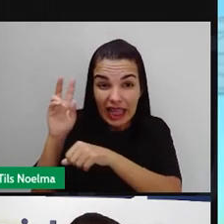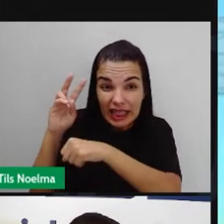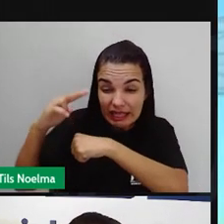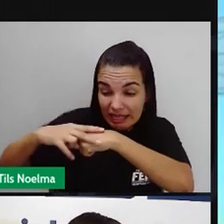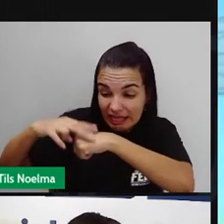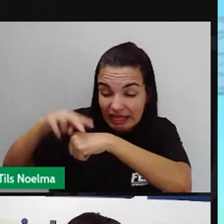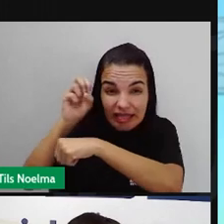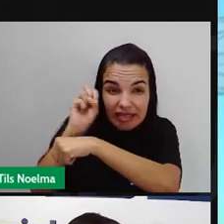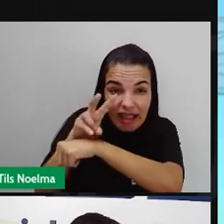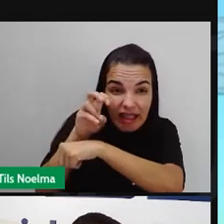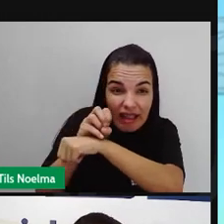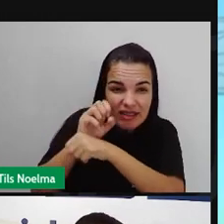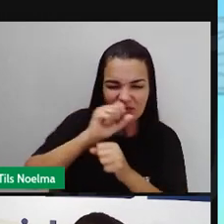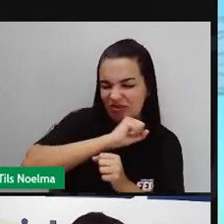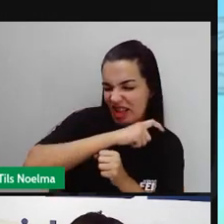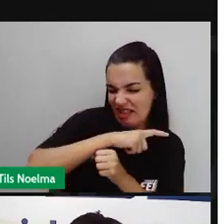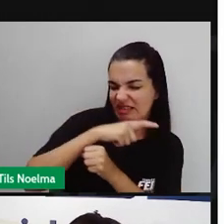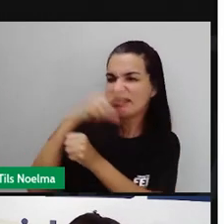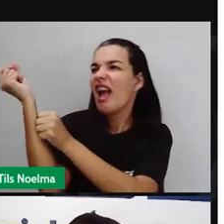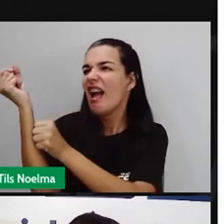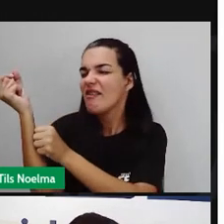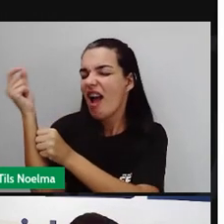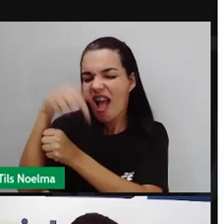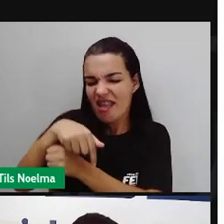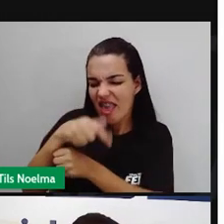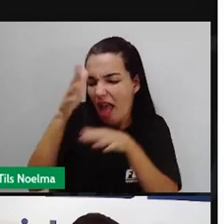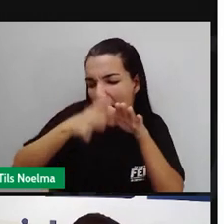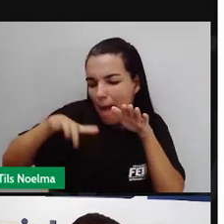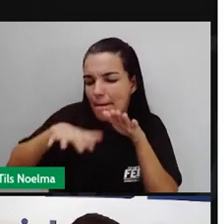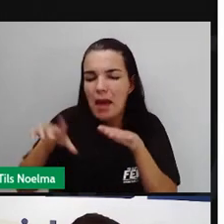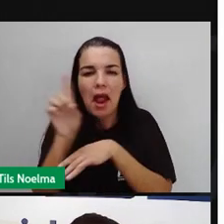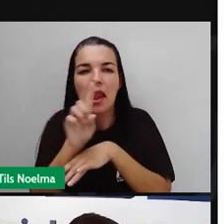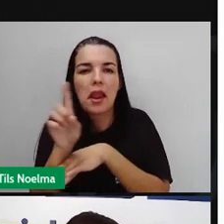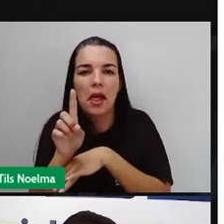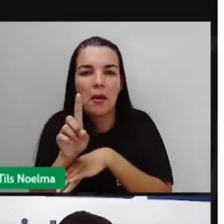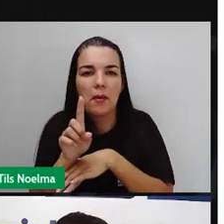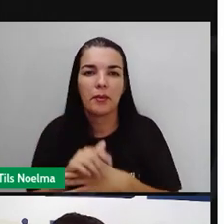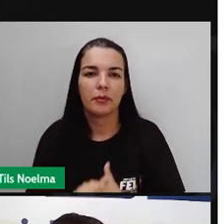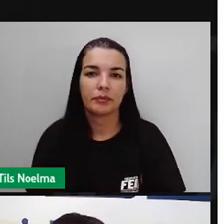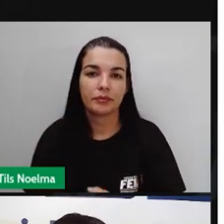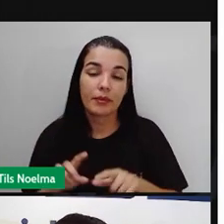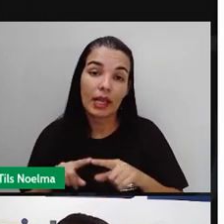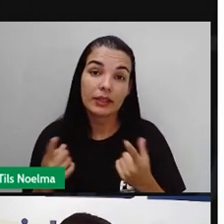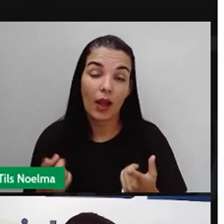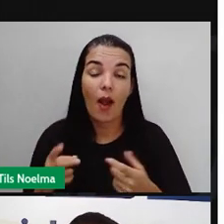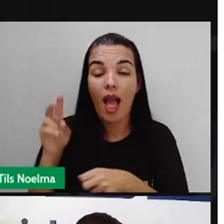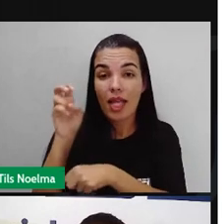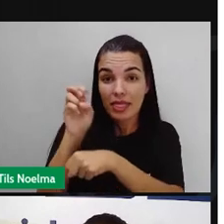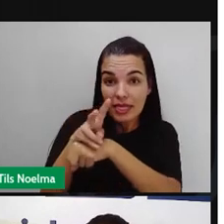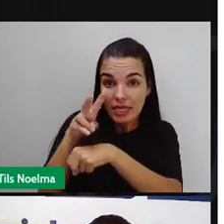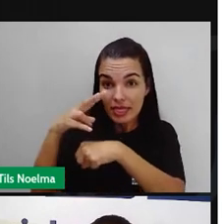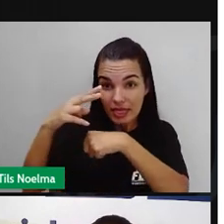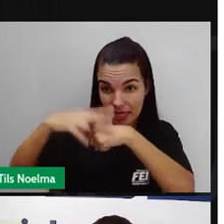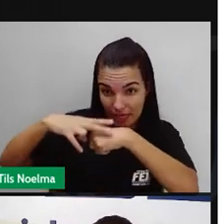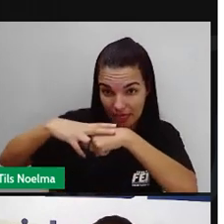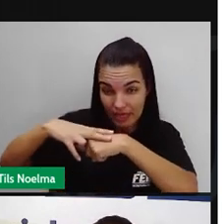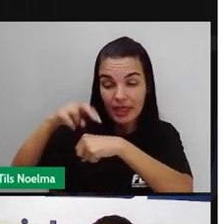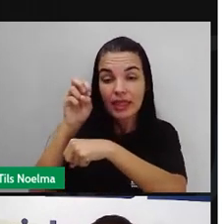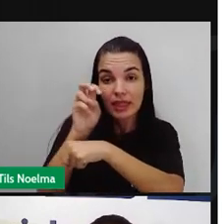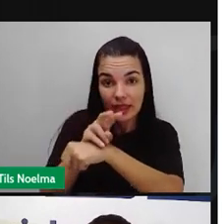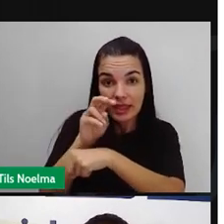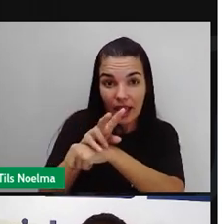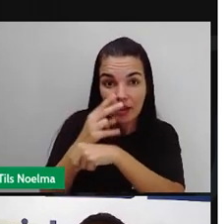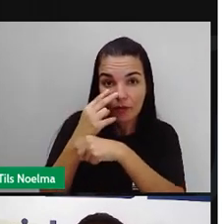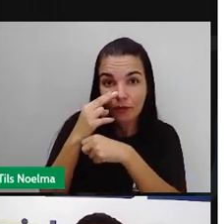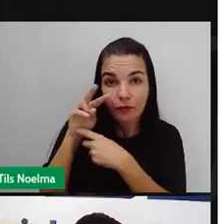Dengue, sai fora! Aqui não é sua praia! E assim a gente vai falar um pouquinho sobre a dengue, que foi o que a gente viu aí